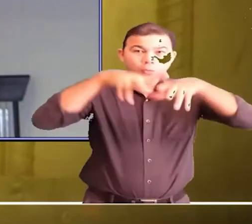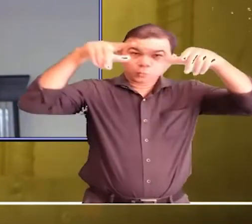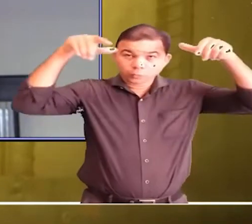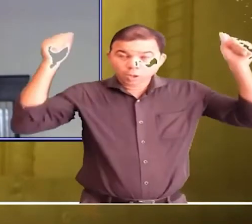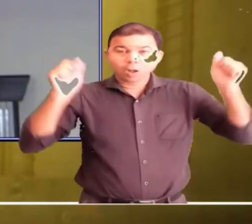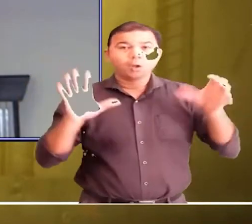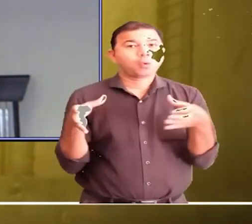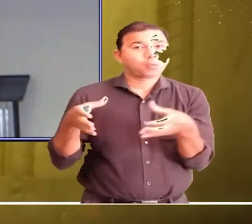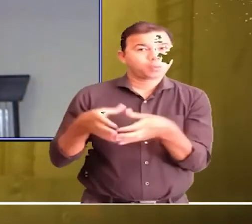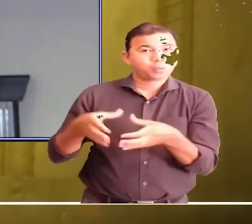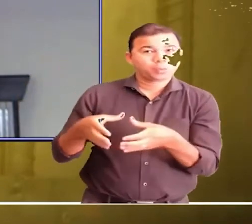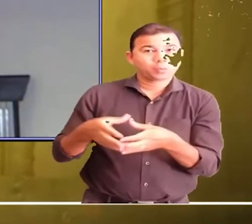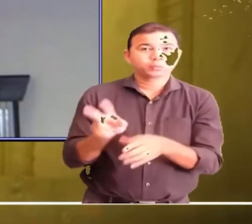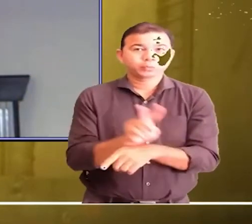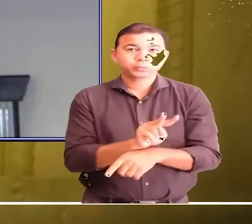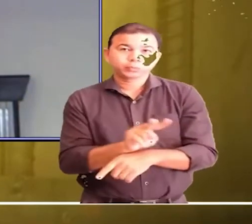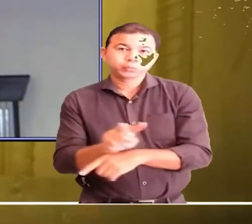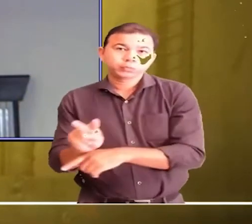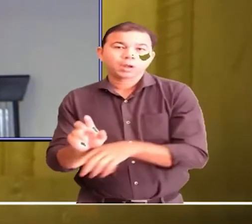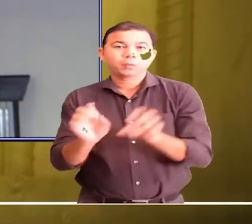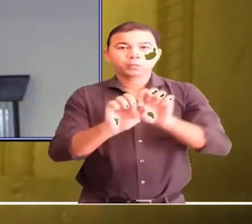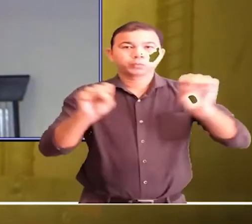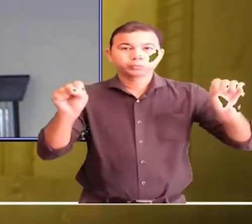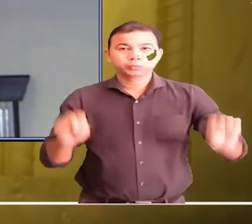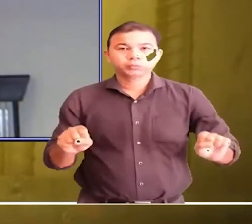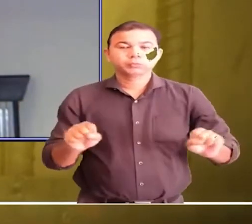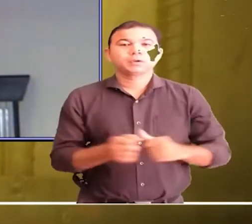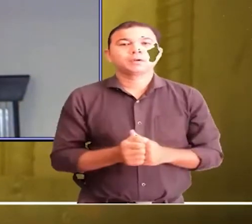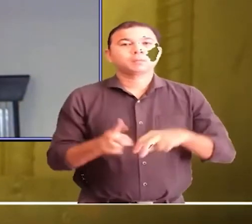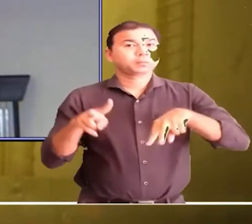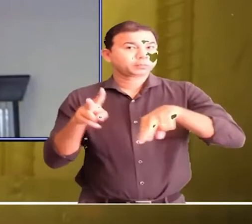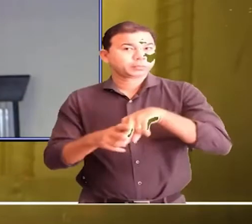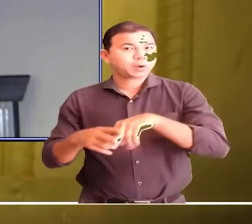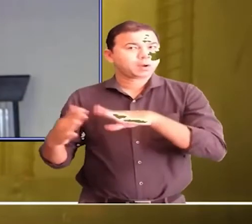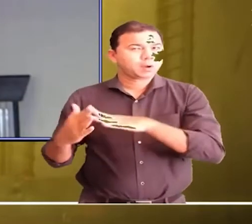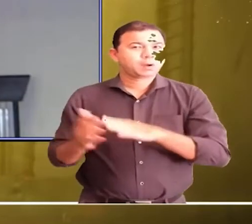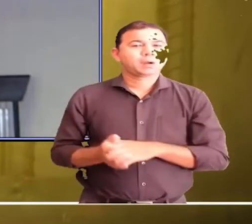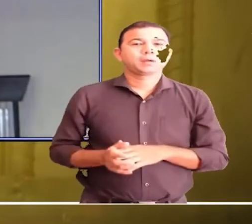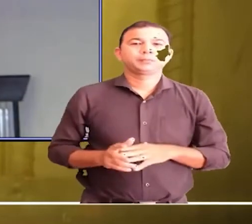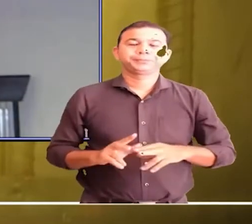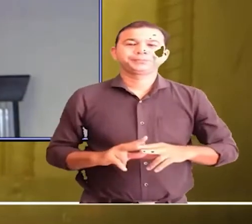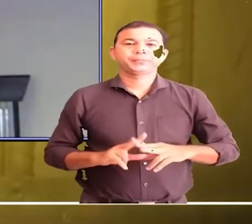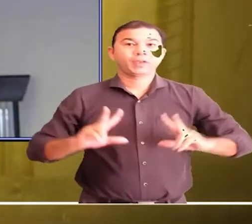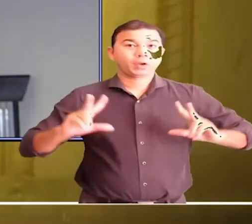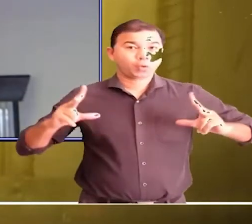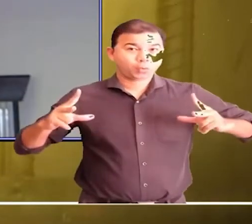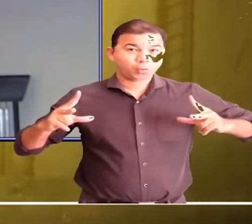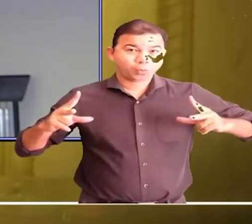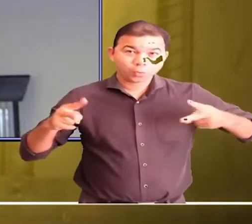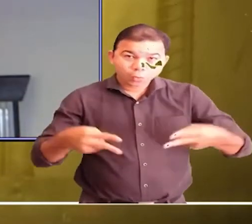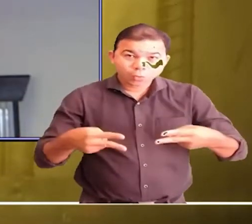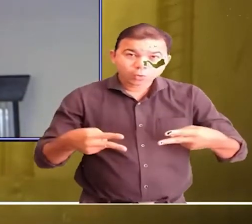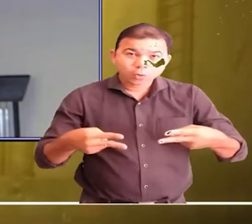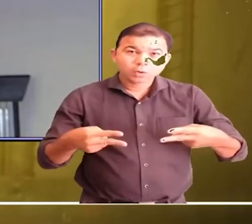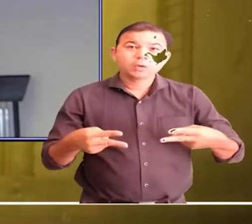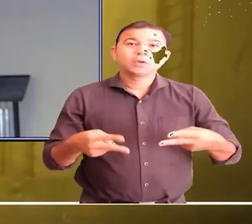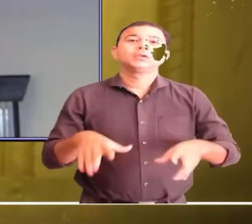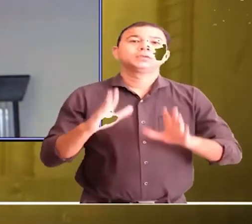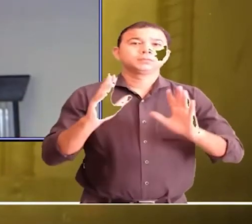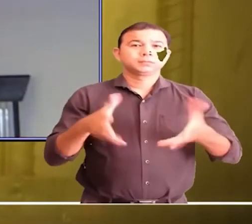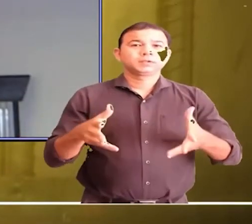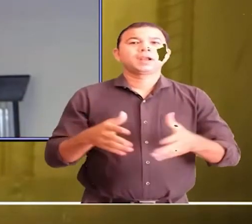fiscalização do sistema carcerário já foram reconhecidos pelo CLJ como referência brasileira para as demais